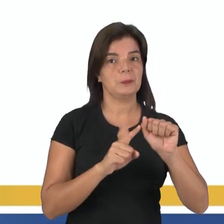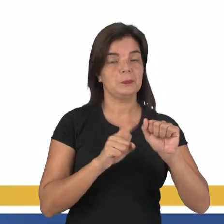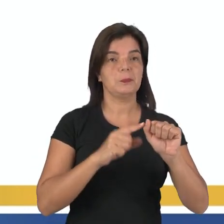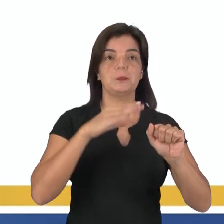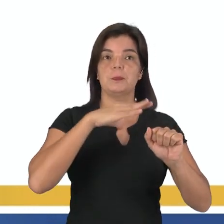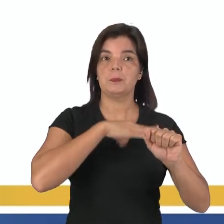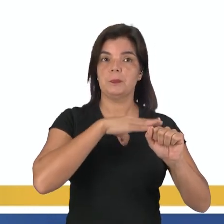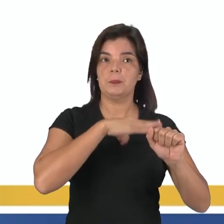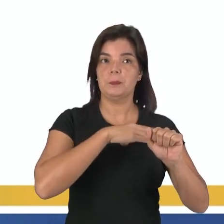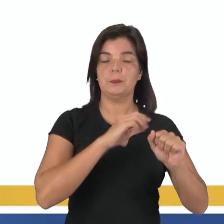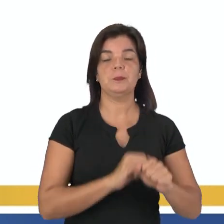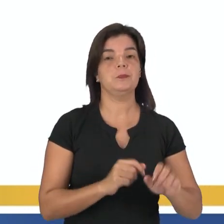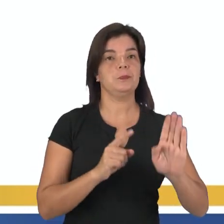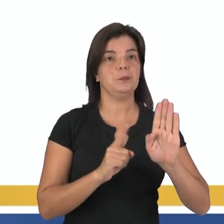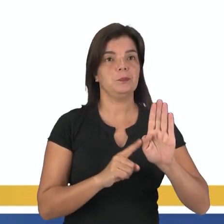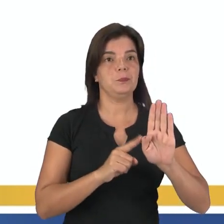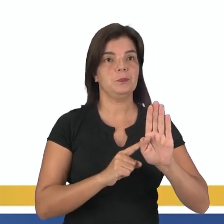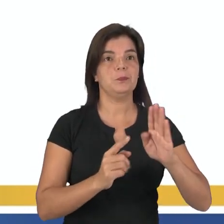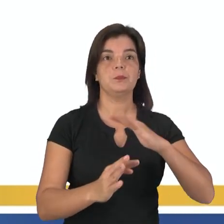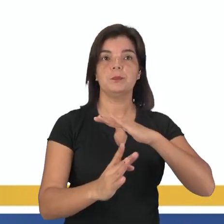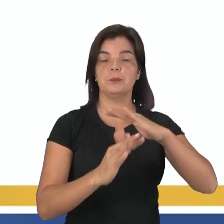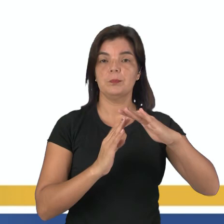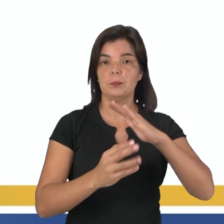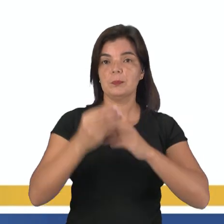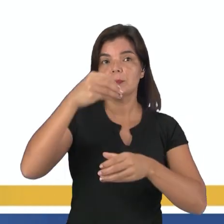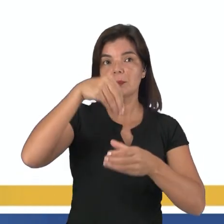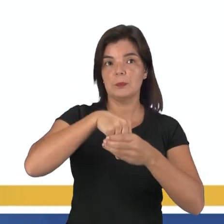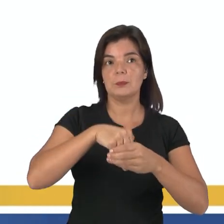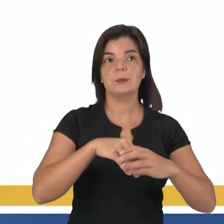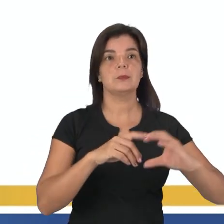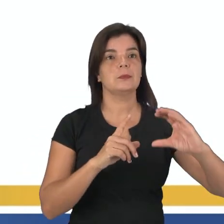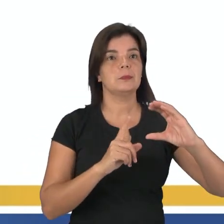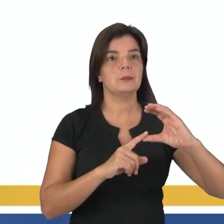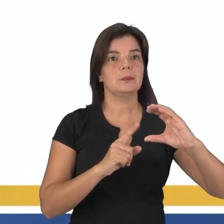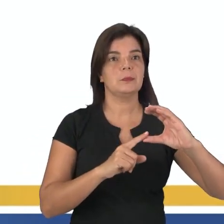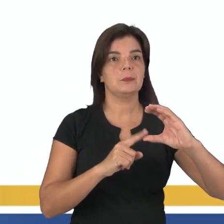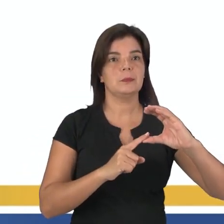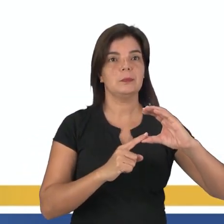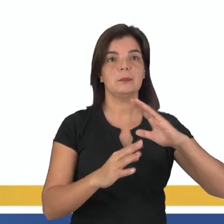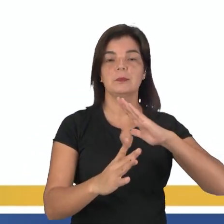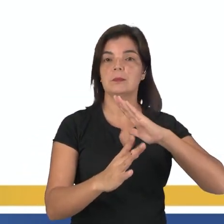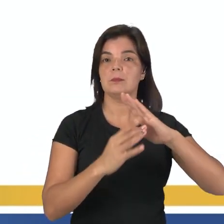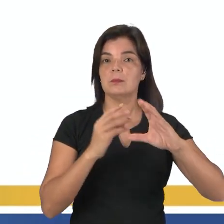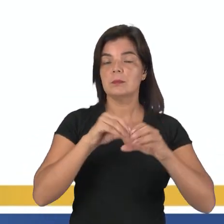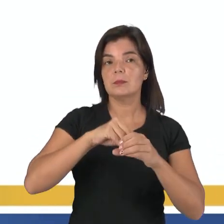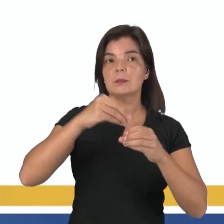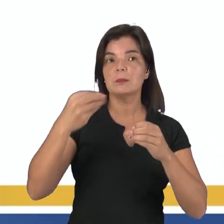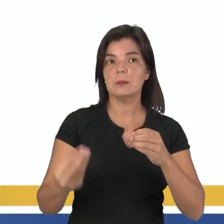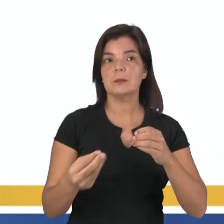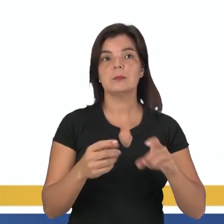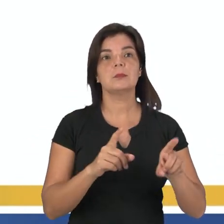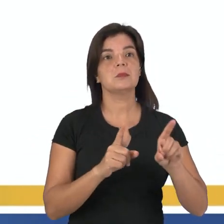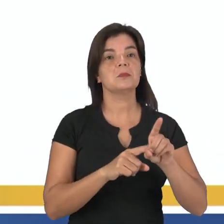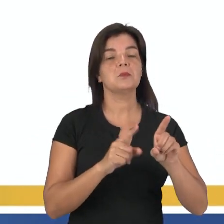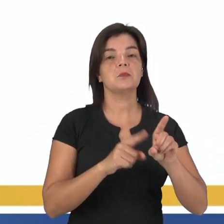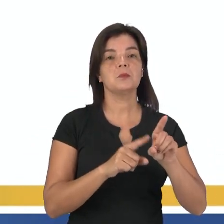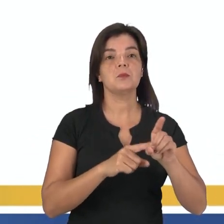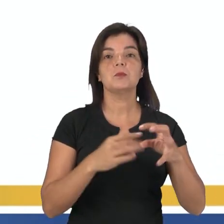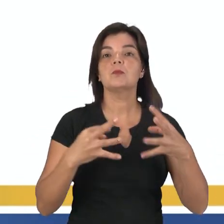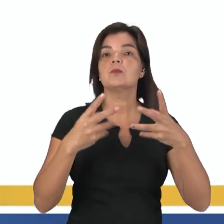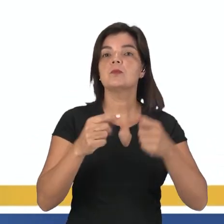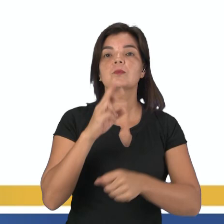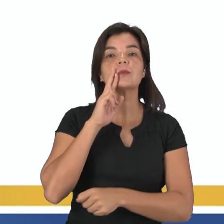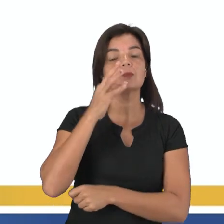letra A, urbanização, letra B, migrações internas, letra C, migrações externas,